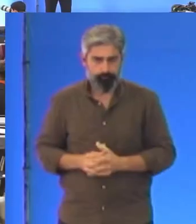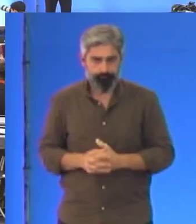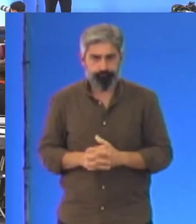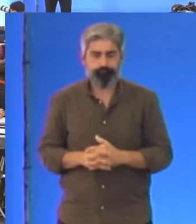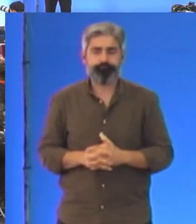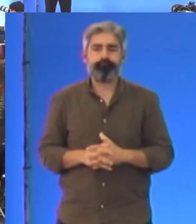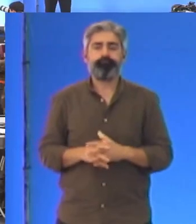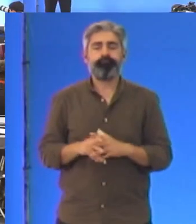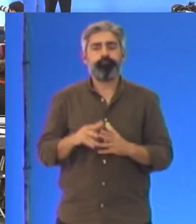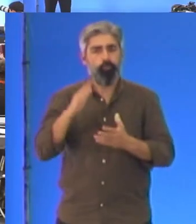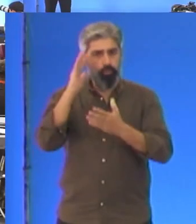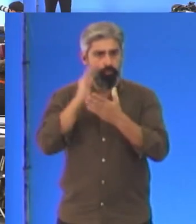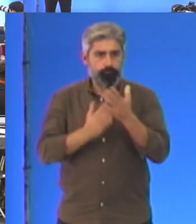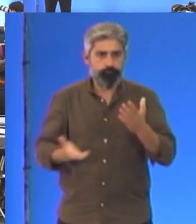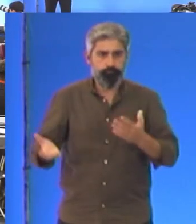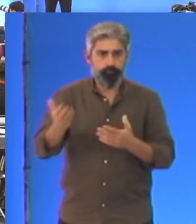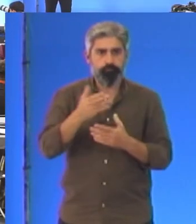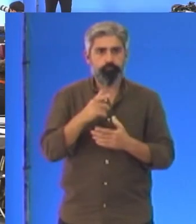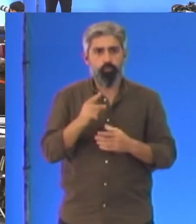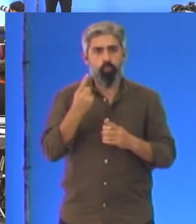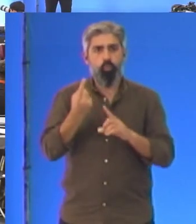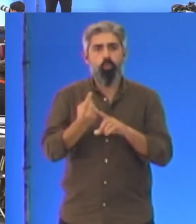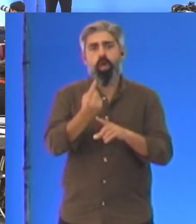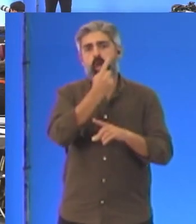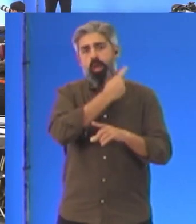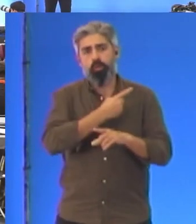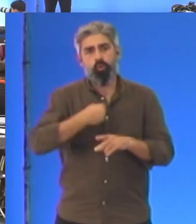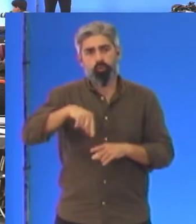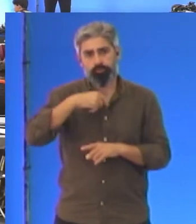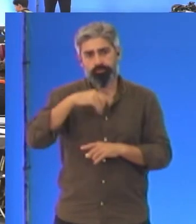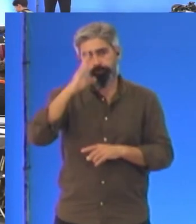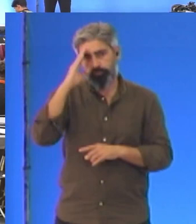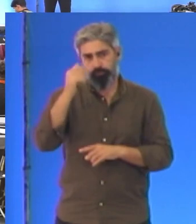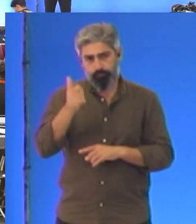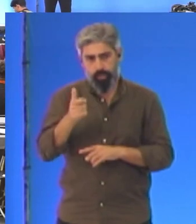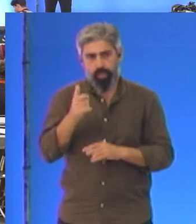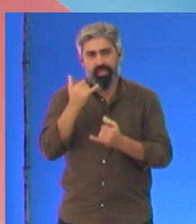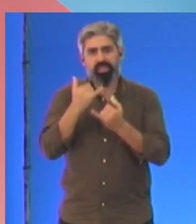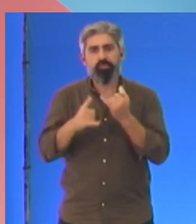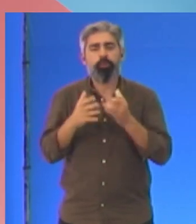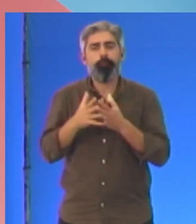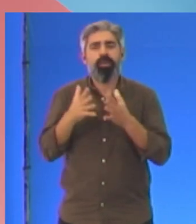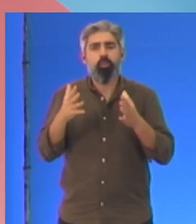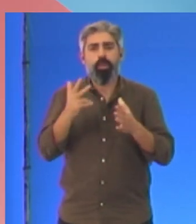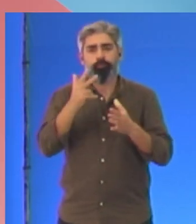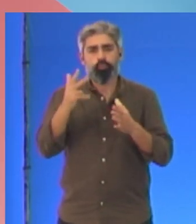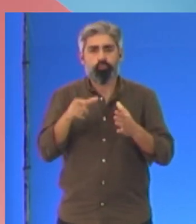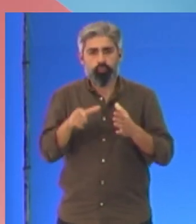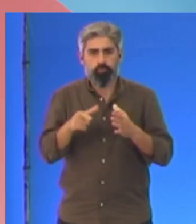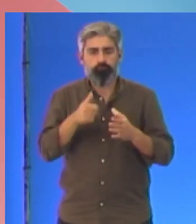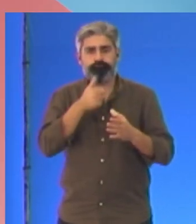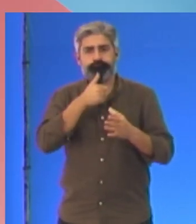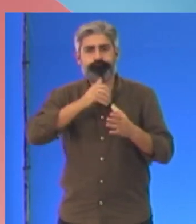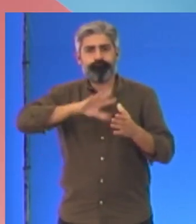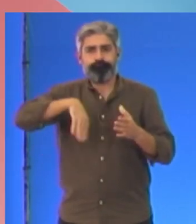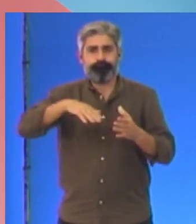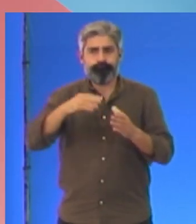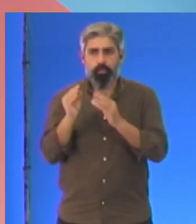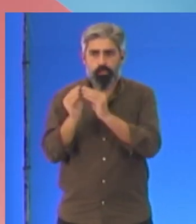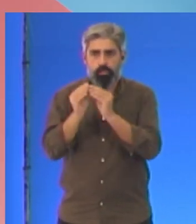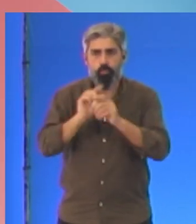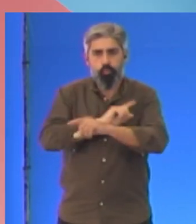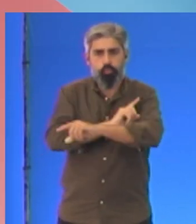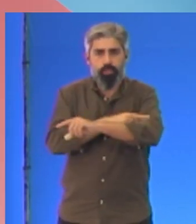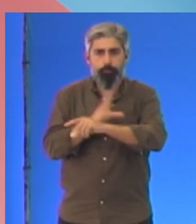Camaradas, há um ano sabíamos bem quais eram os riscos da maioria absoluta, por potência, com o lúio com os